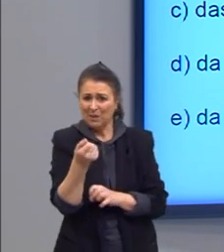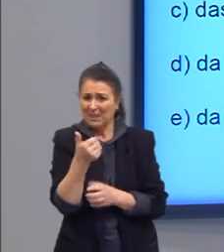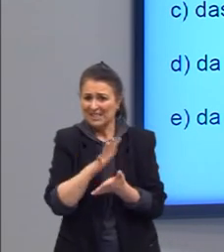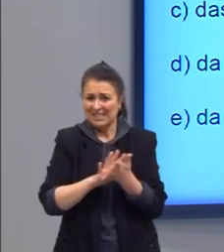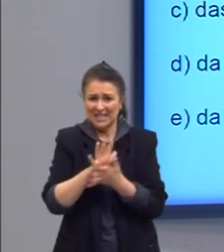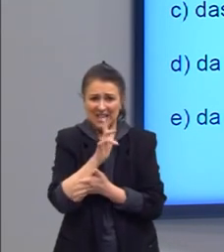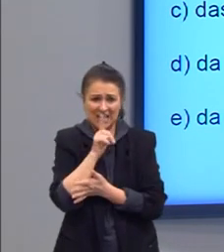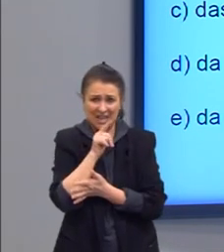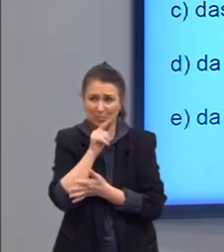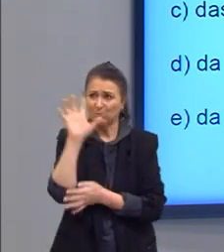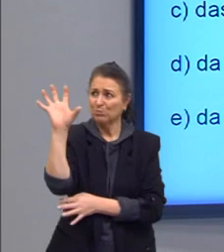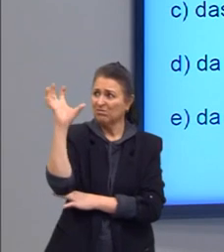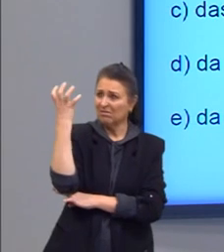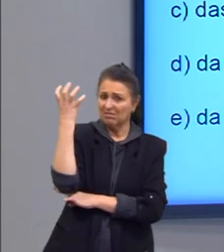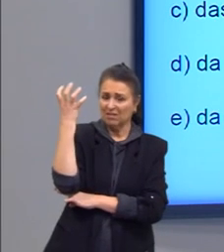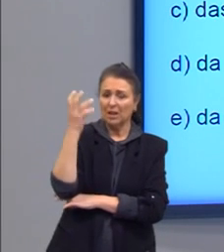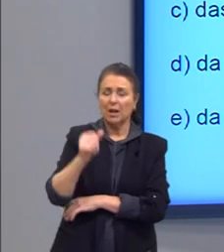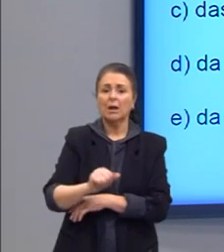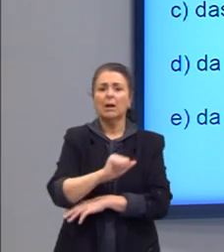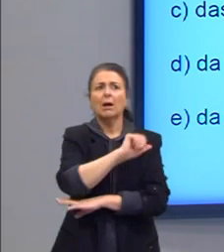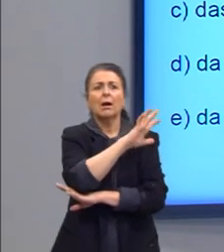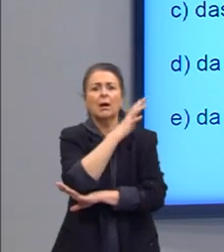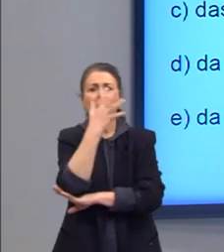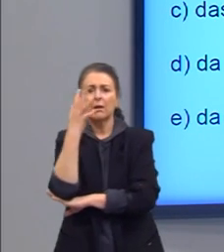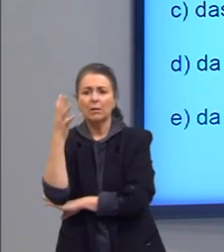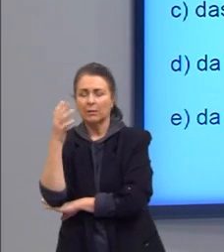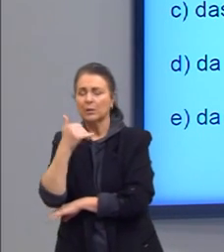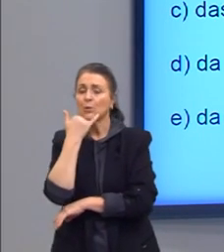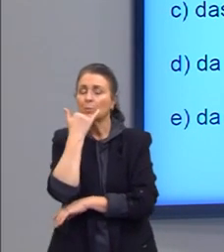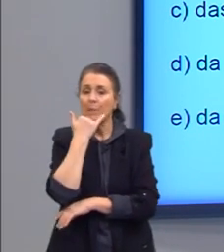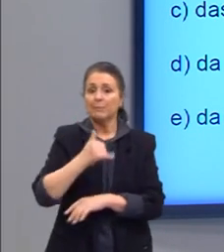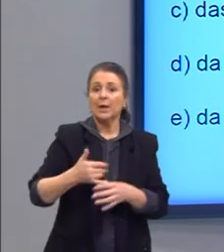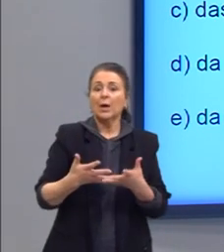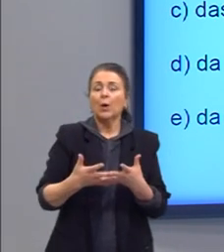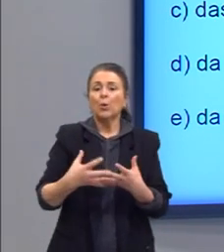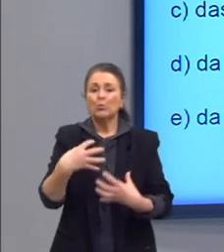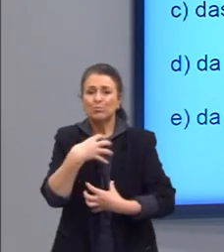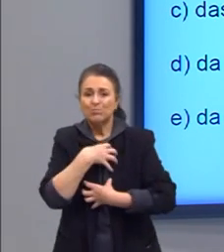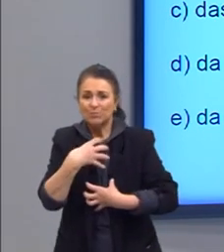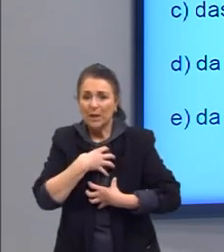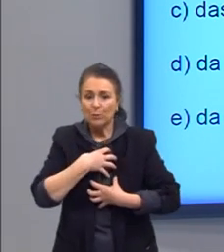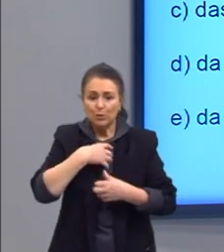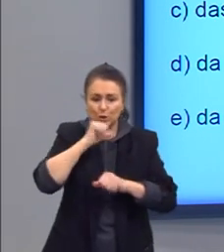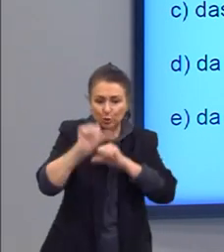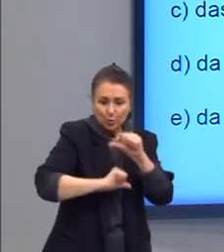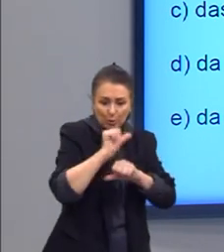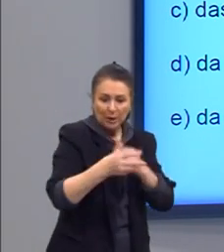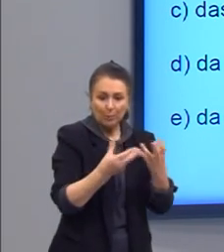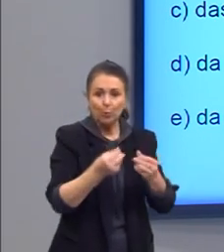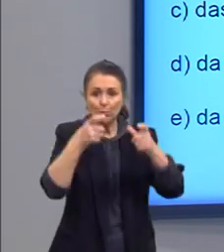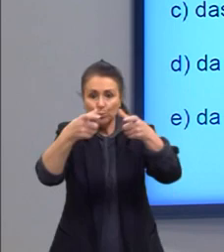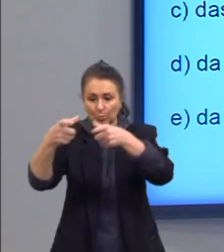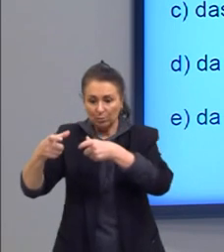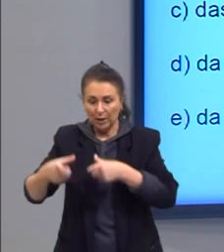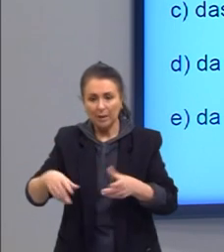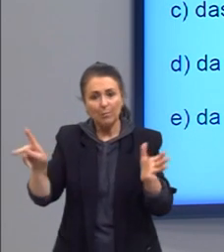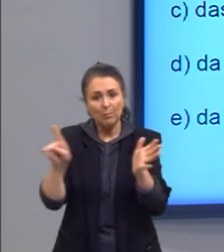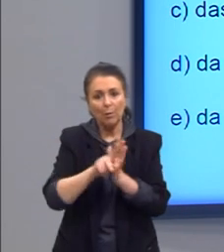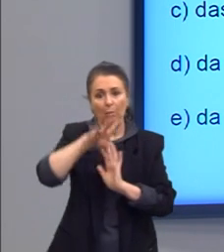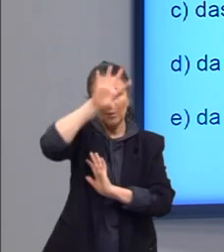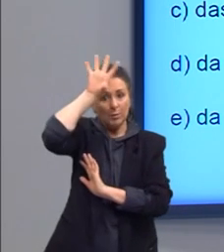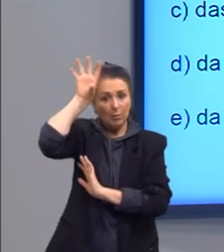climática. A natureza nômade das populações africanas, especialmente aquelas oriundas da África